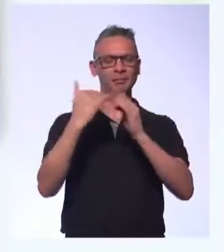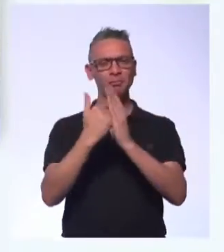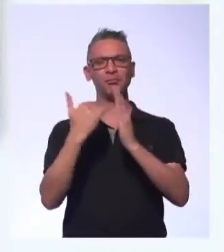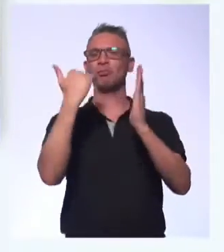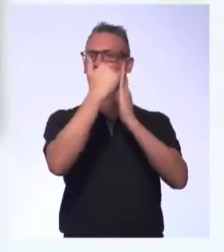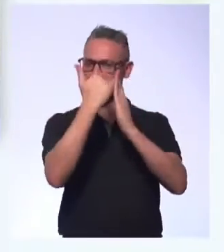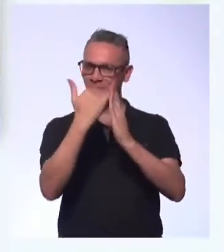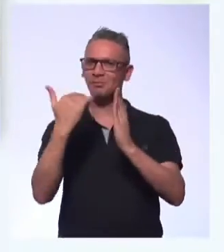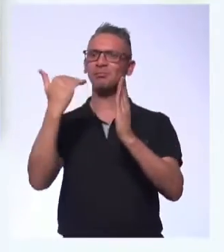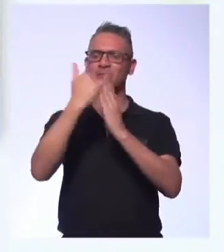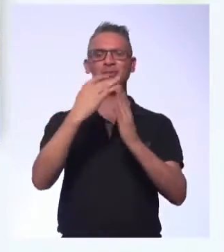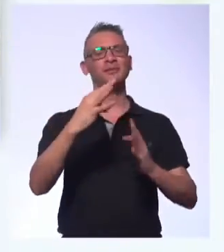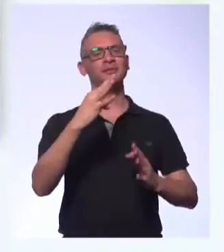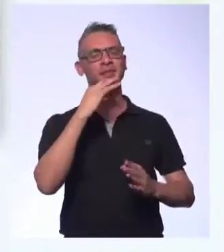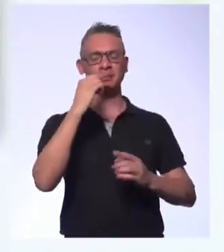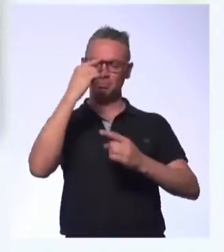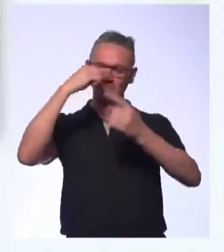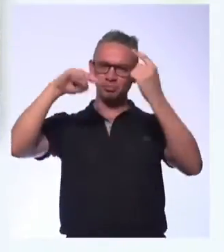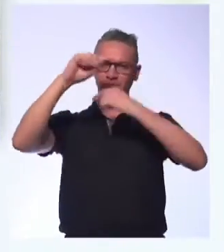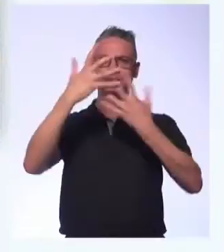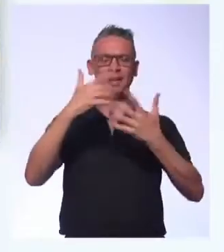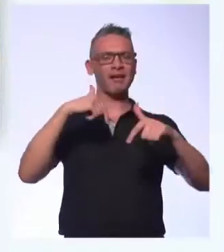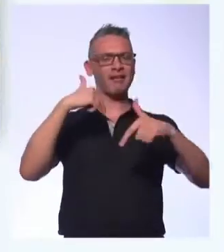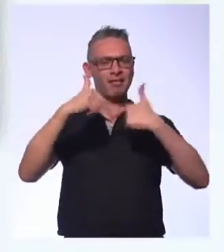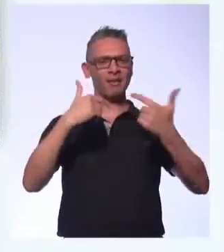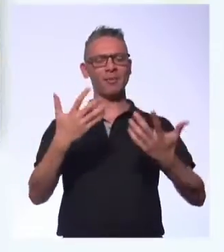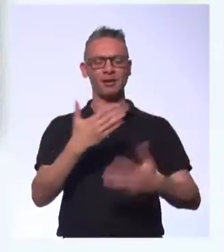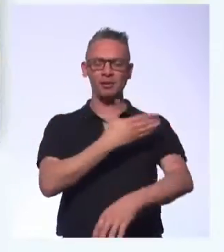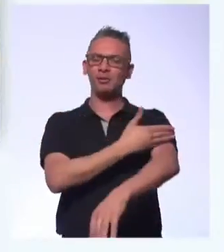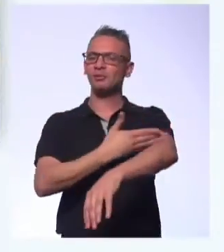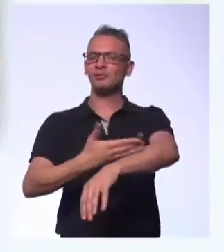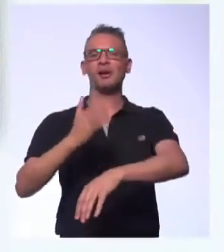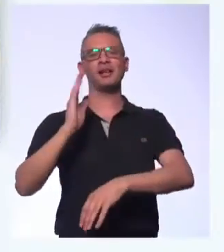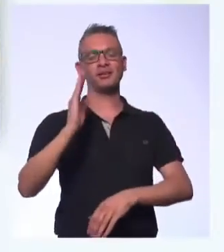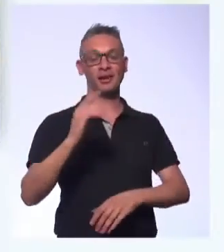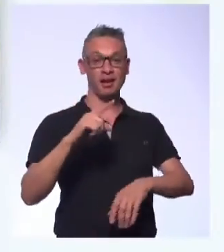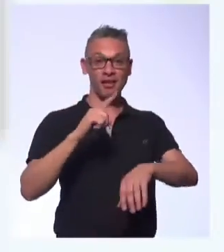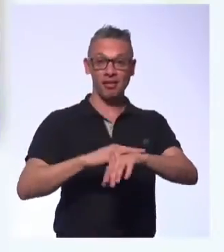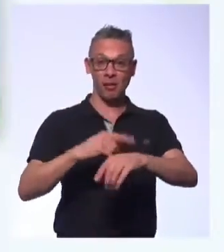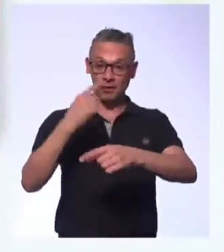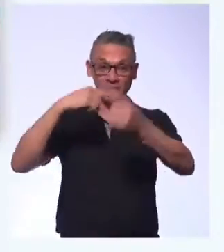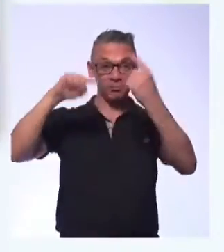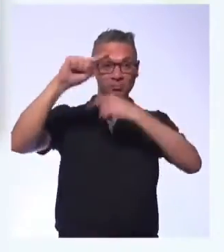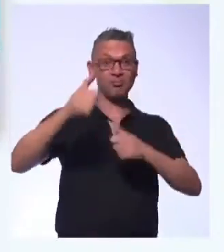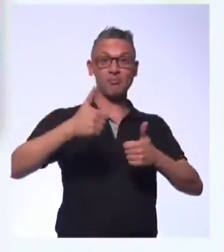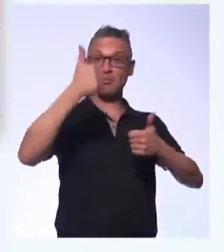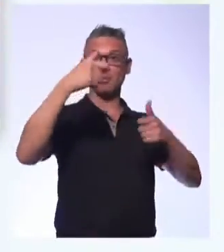Já conheço bastante, estou bem acostumada. Está na hora de outra ver.